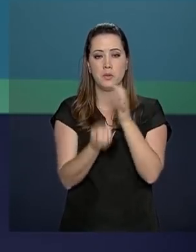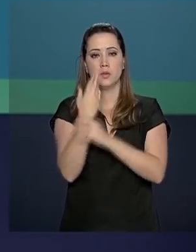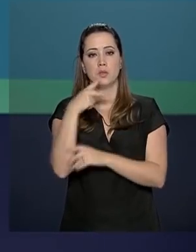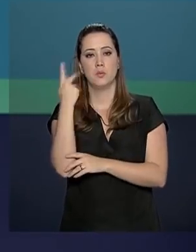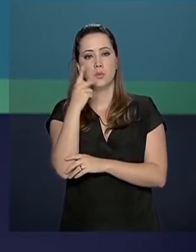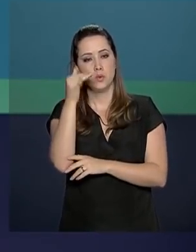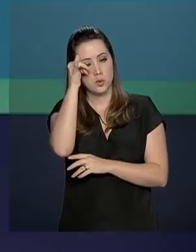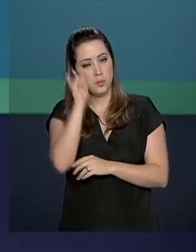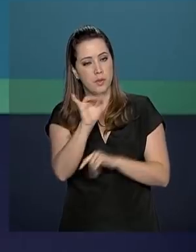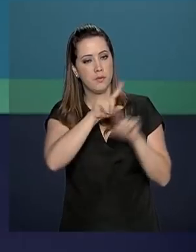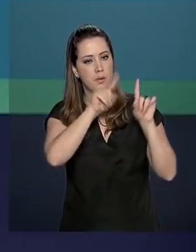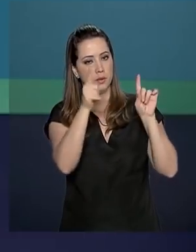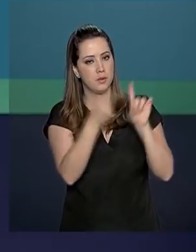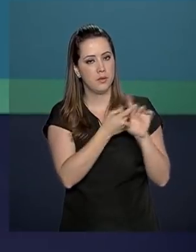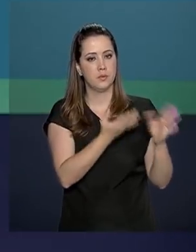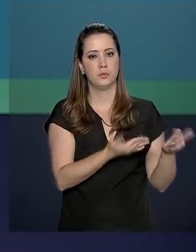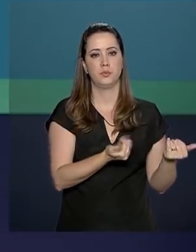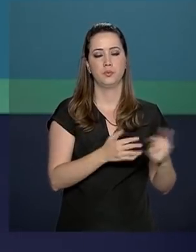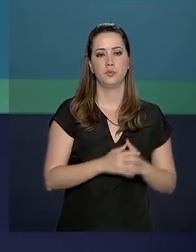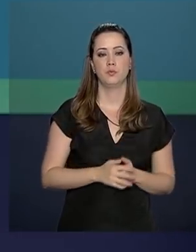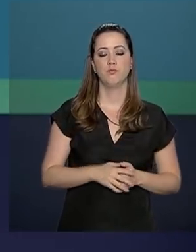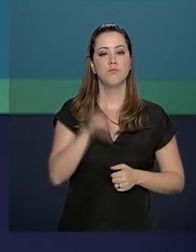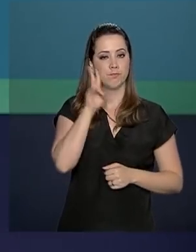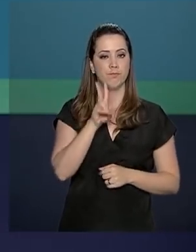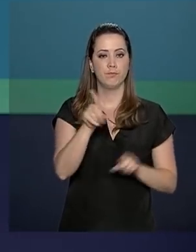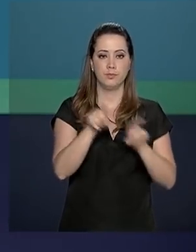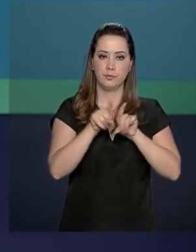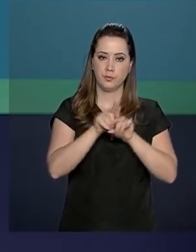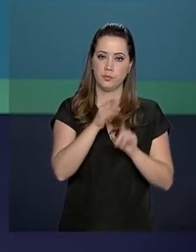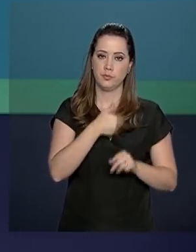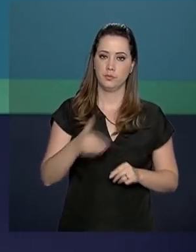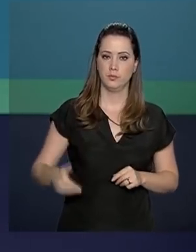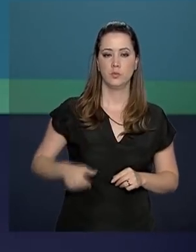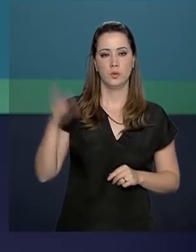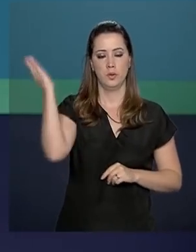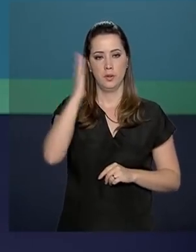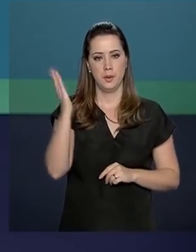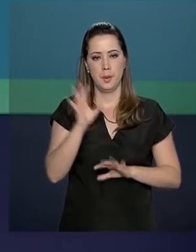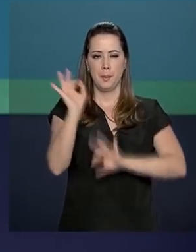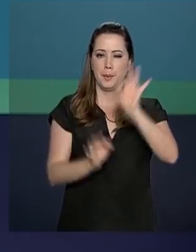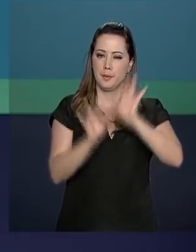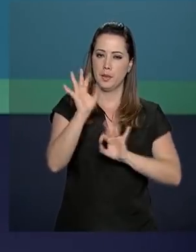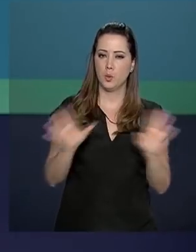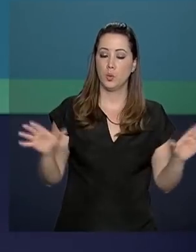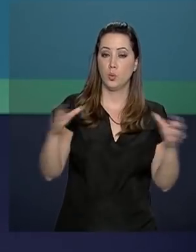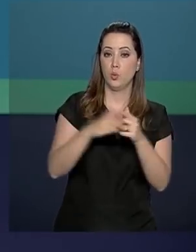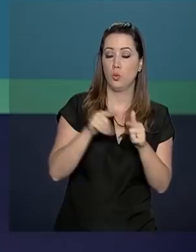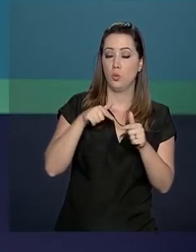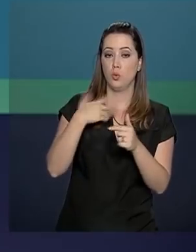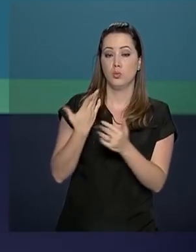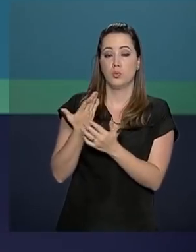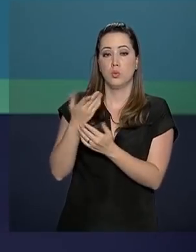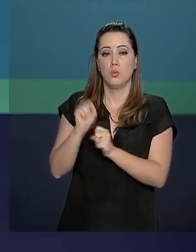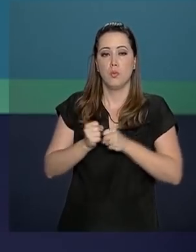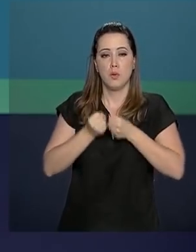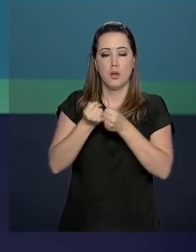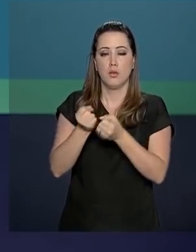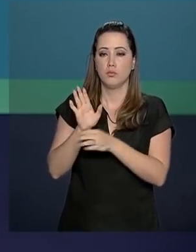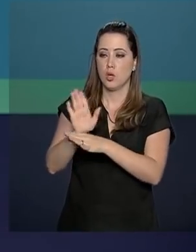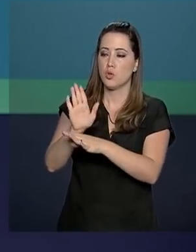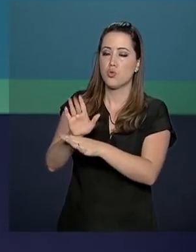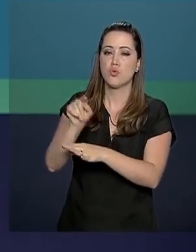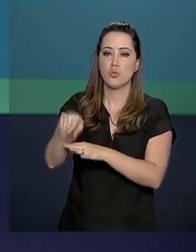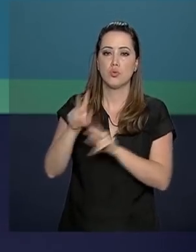de prevenção à gravidez na adolescência. E veja também que o governo brasileiro prepara força-tarefa para a entrega de ajuda